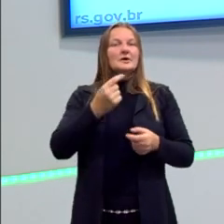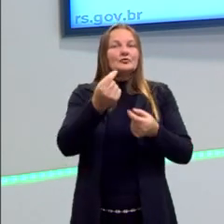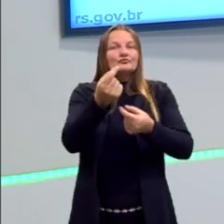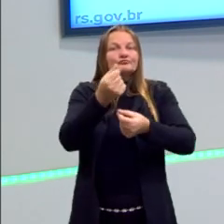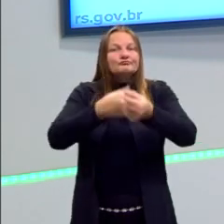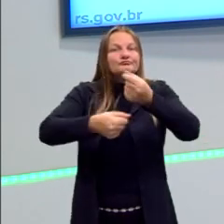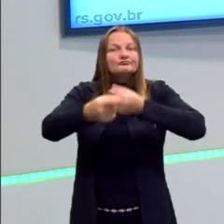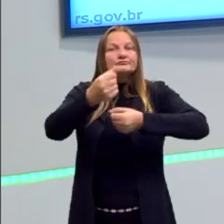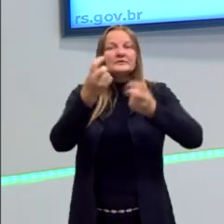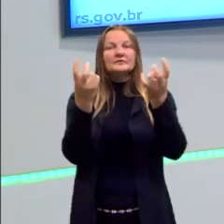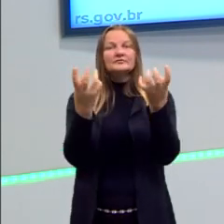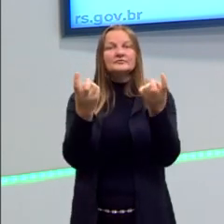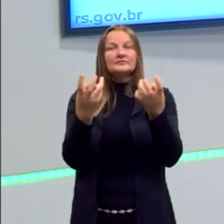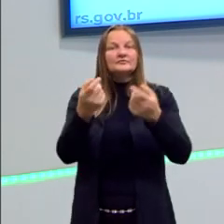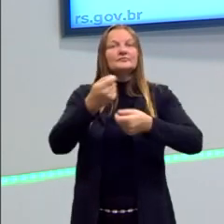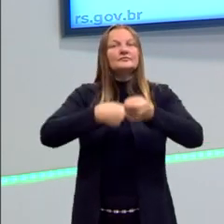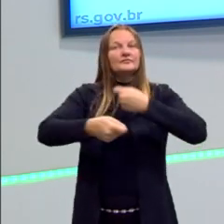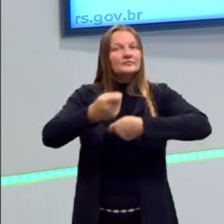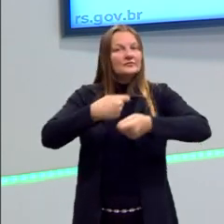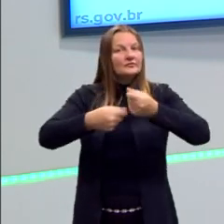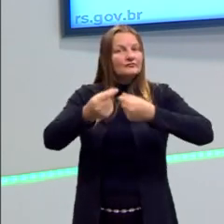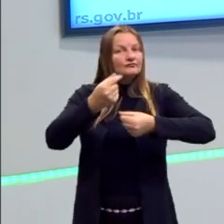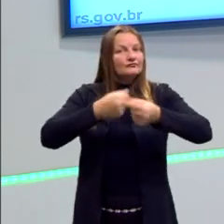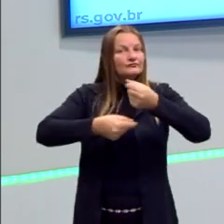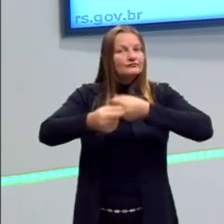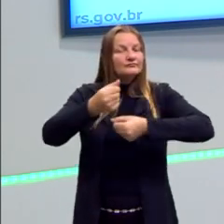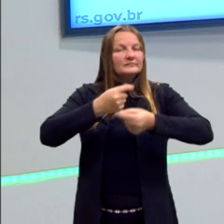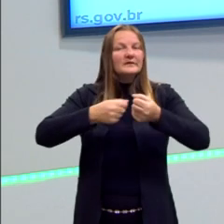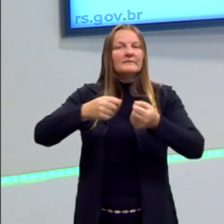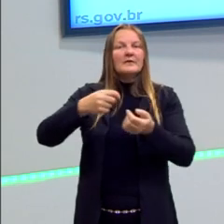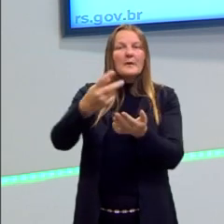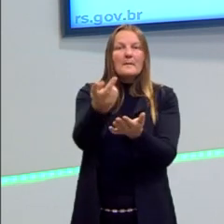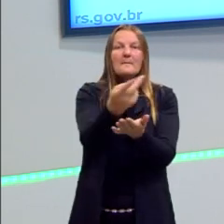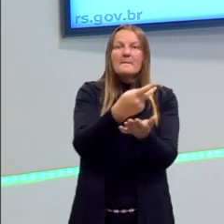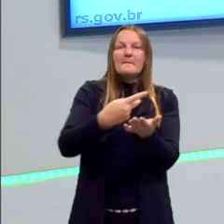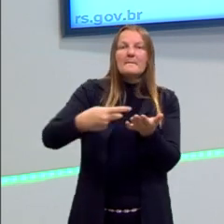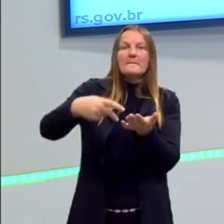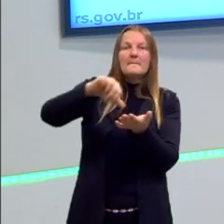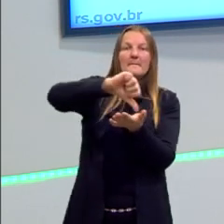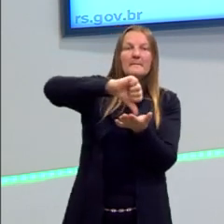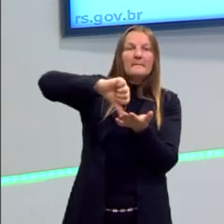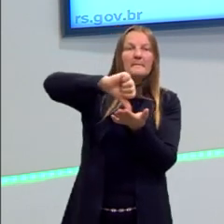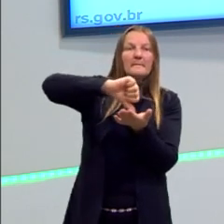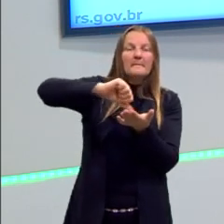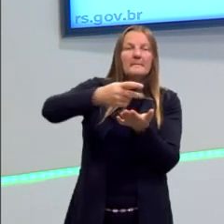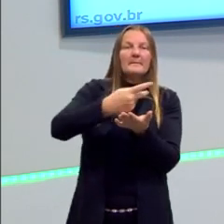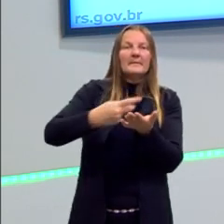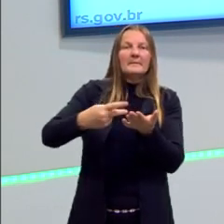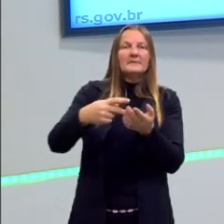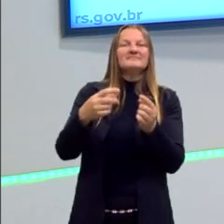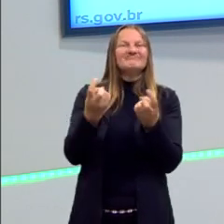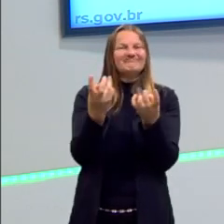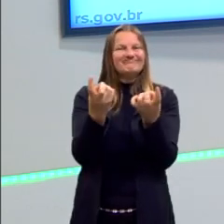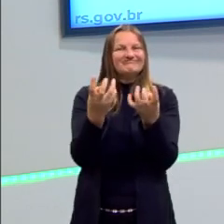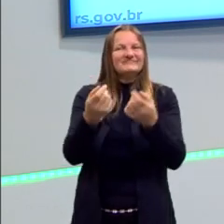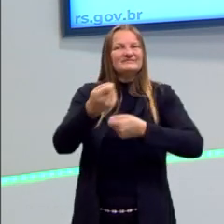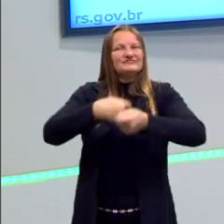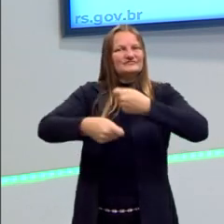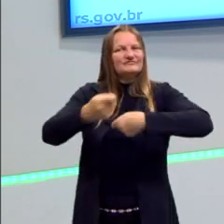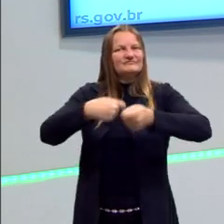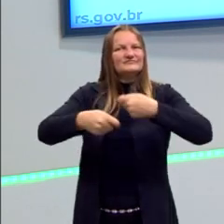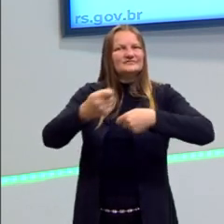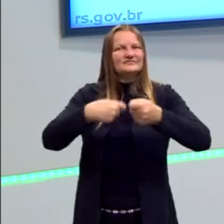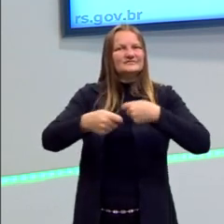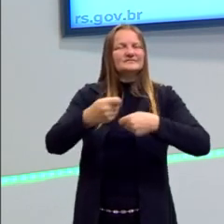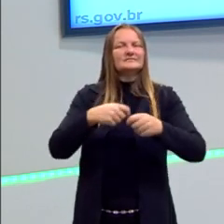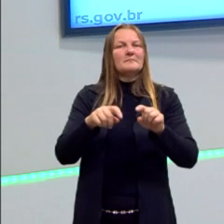tráfico também, as redes mundiais, se vocês observarem, pegarem um mapa, né? O tráfico também se globalizou. Principalmente o